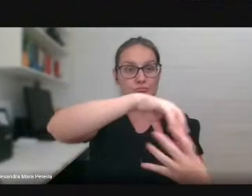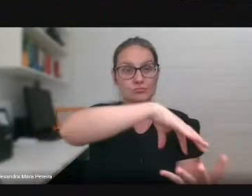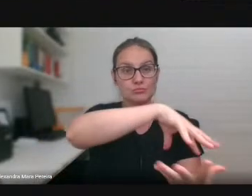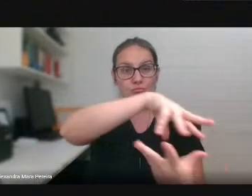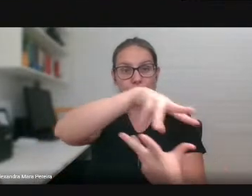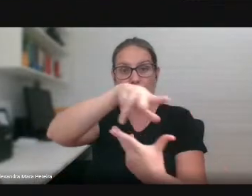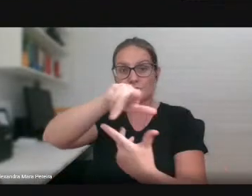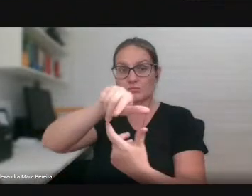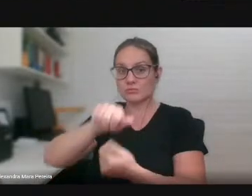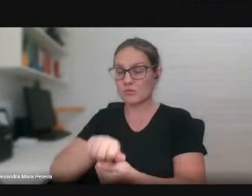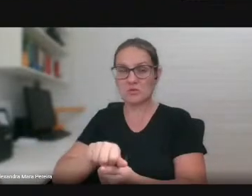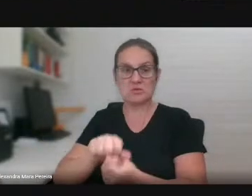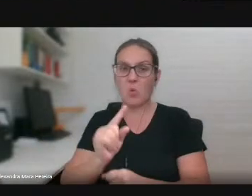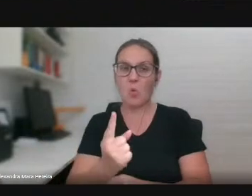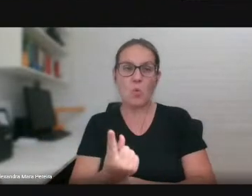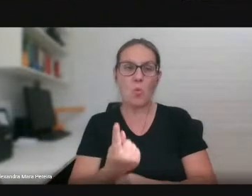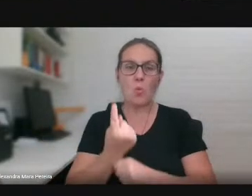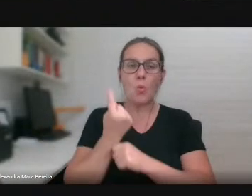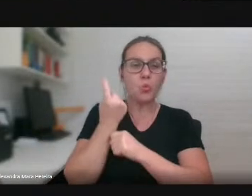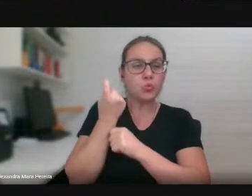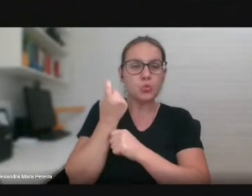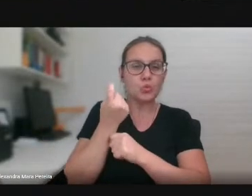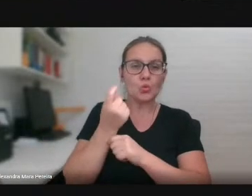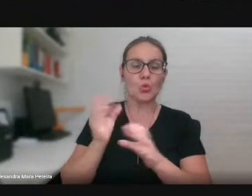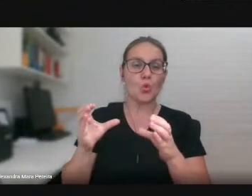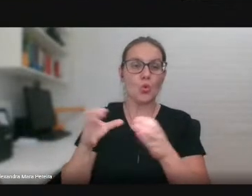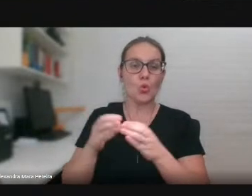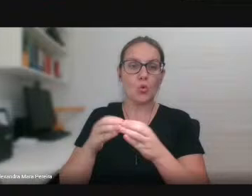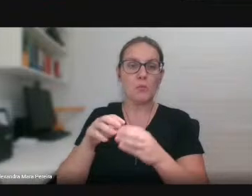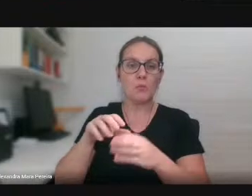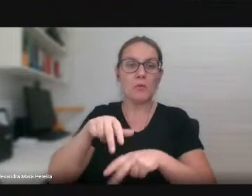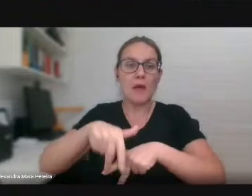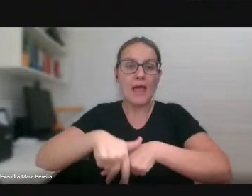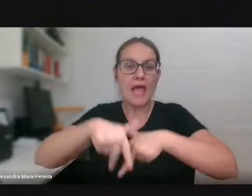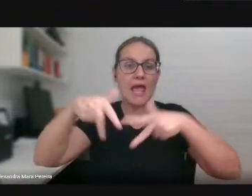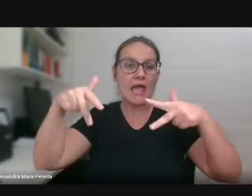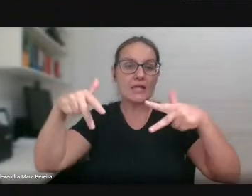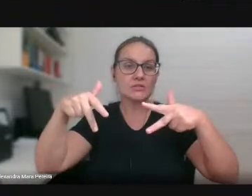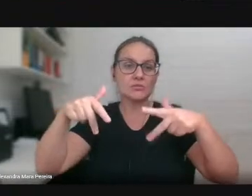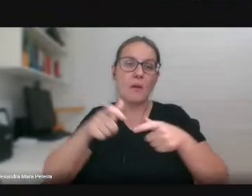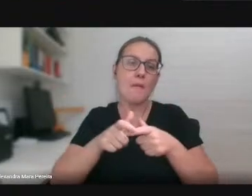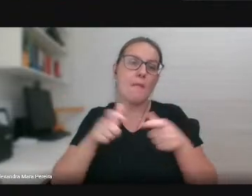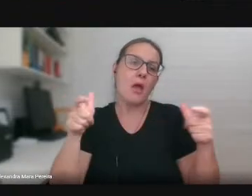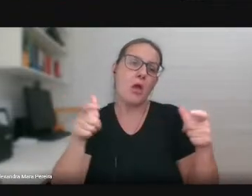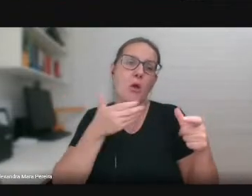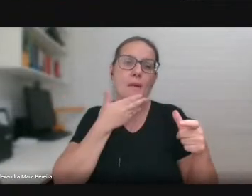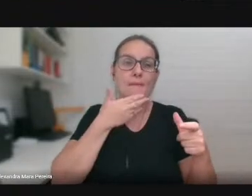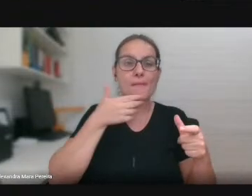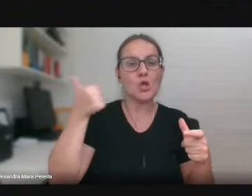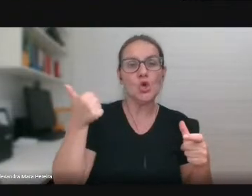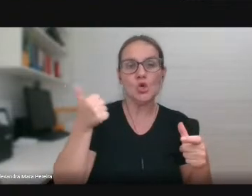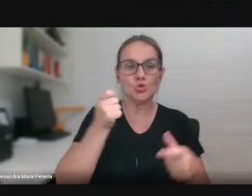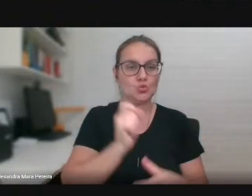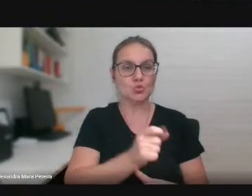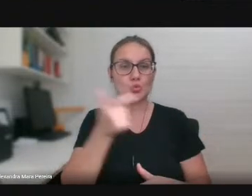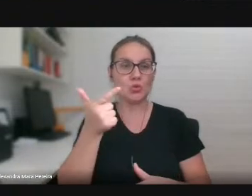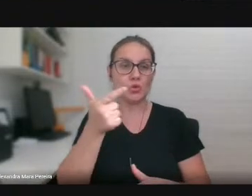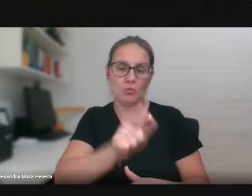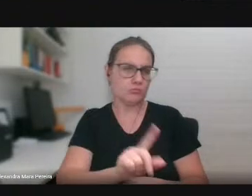nenhum ser, nenhum grupo étnico pode ser visto como melhor ou maior do que os outros,